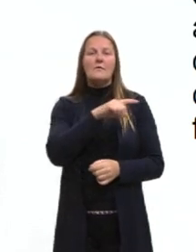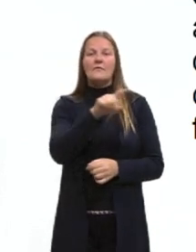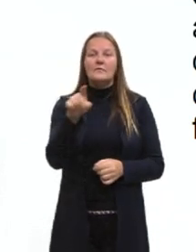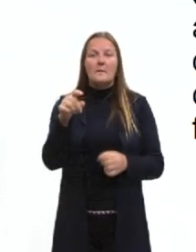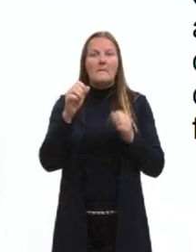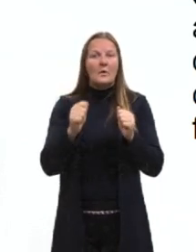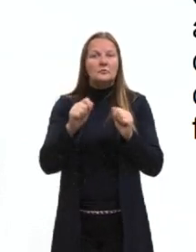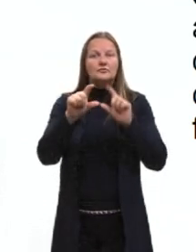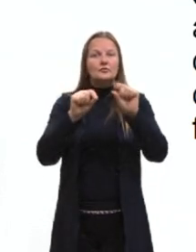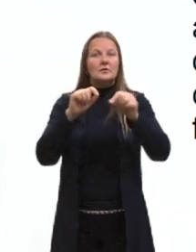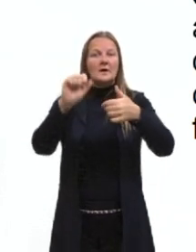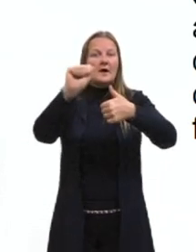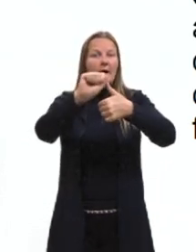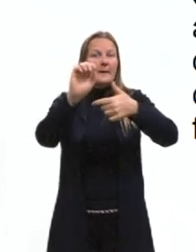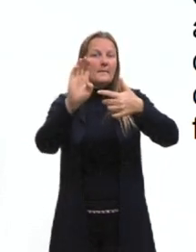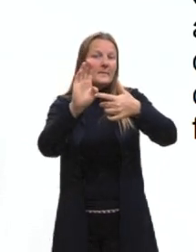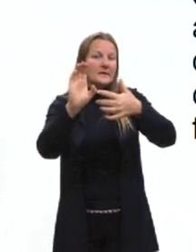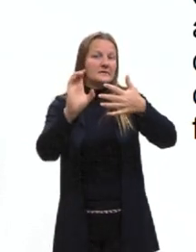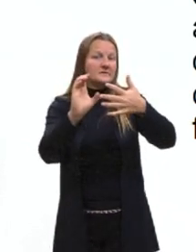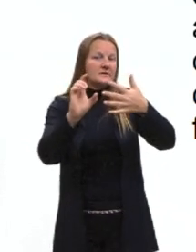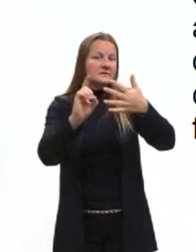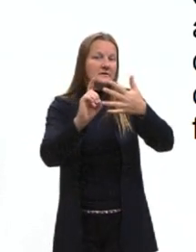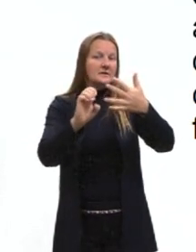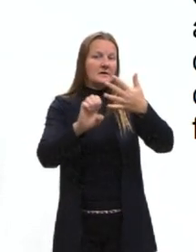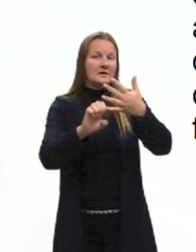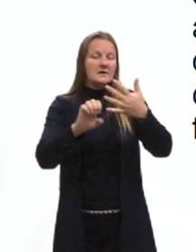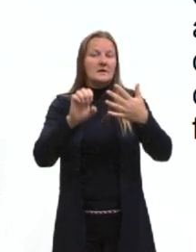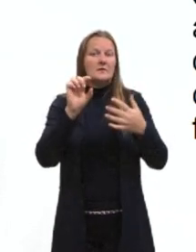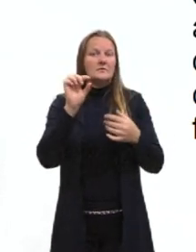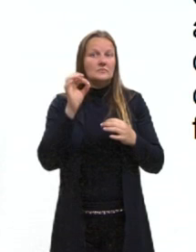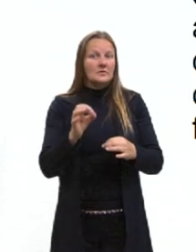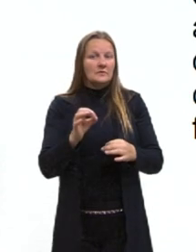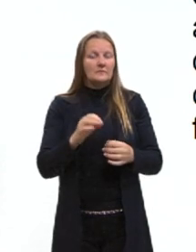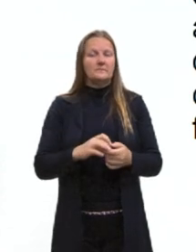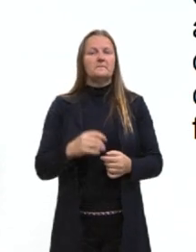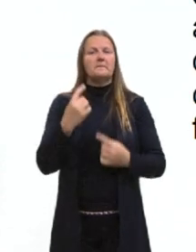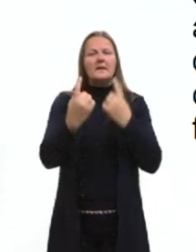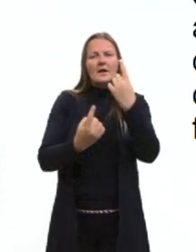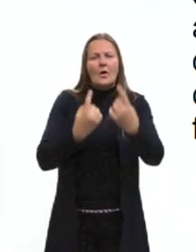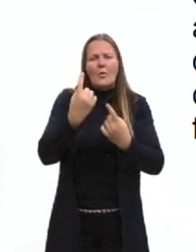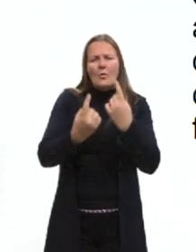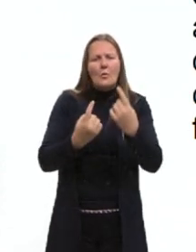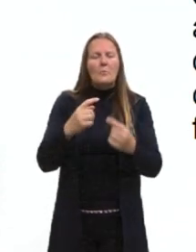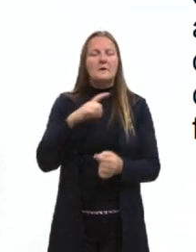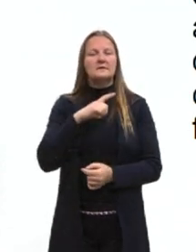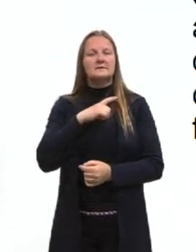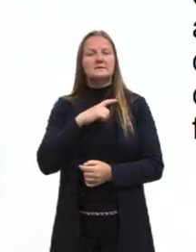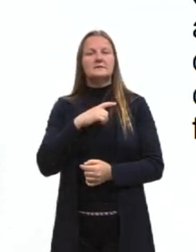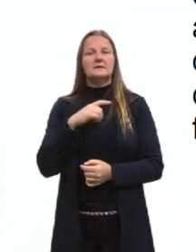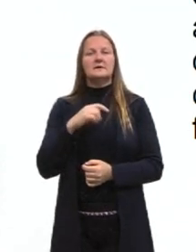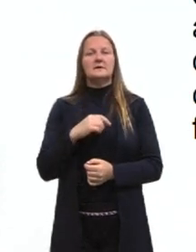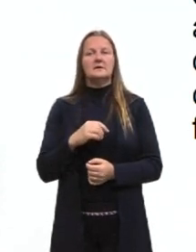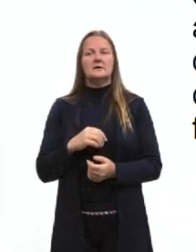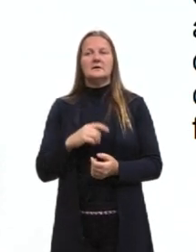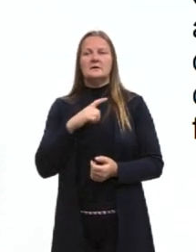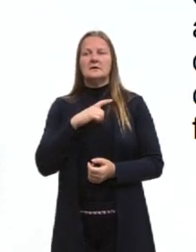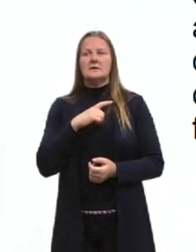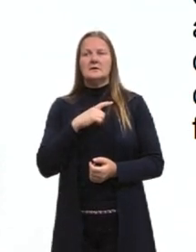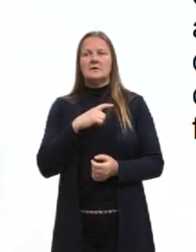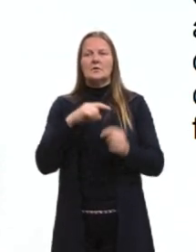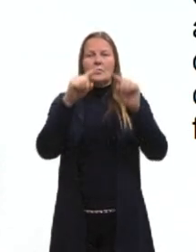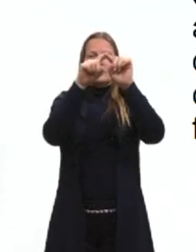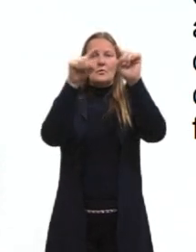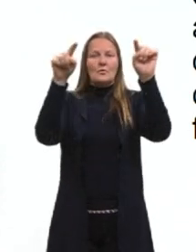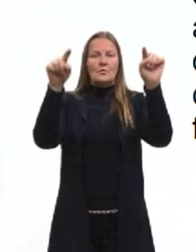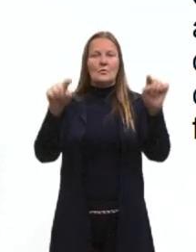possam escolher aí a alternativa correta. Algumas disciplinas, algumas questões, a gente vai ter a presença de quadros,